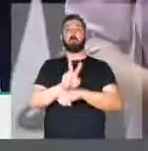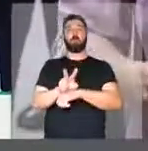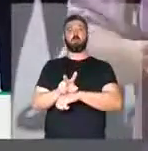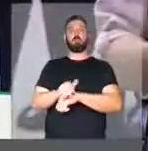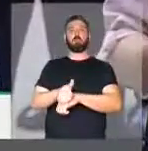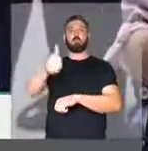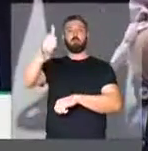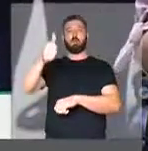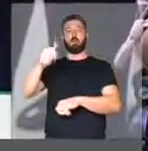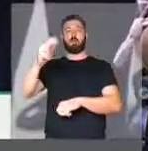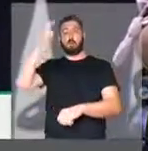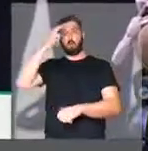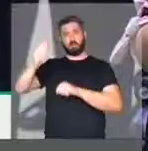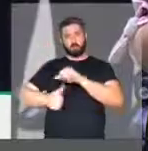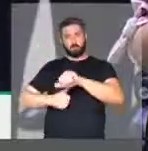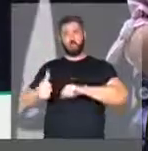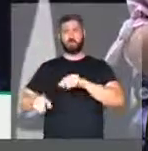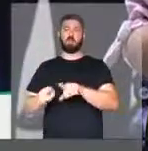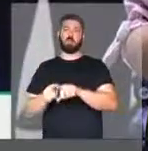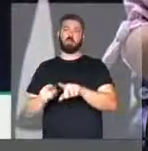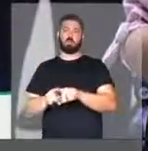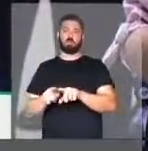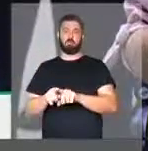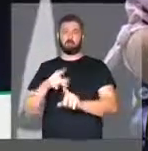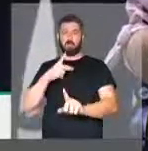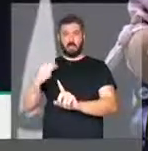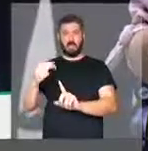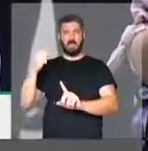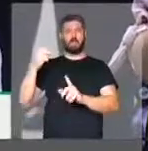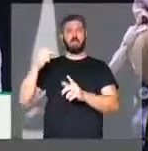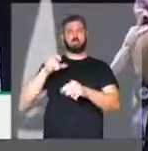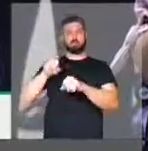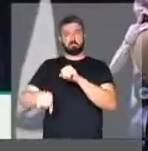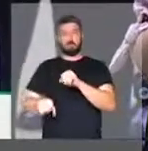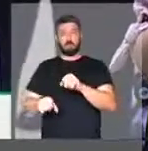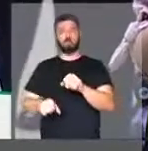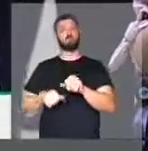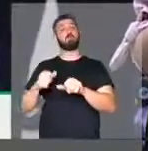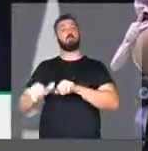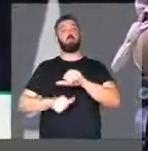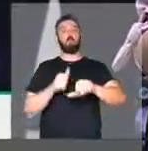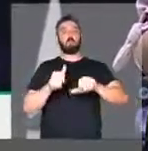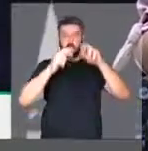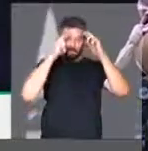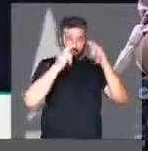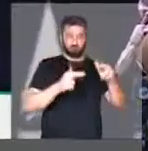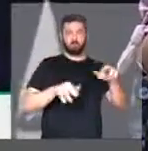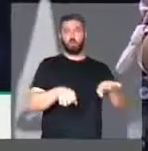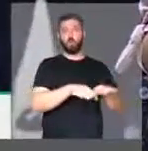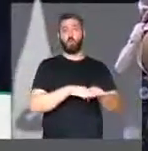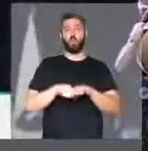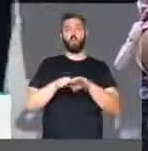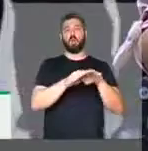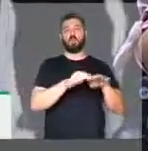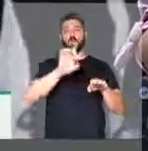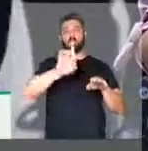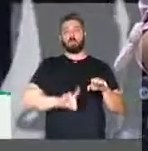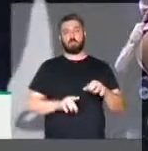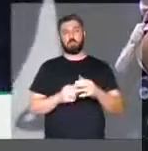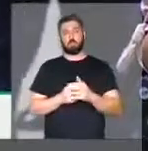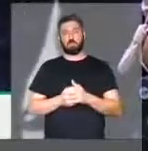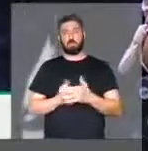e mudarmos da cultura que oprime, agride e mata para uma cultura de respeito e igualdade de direitos.